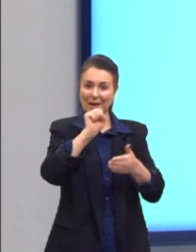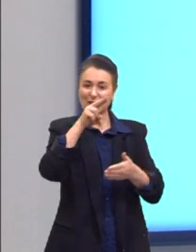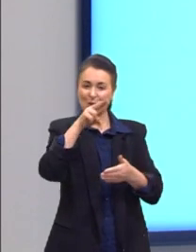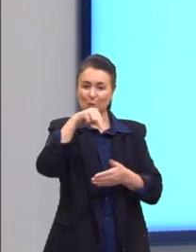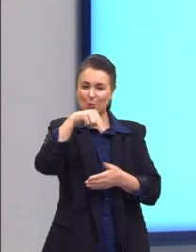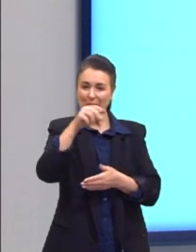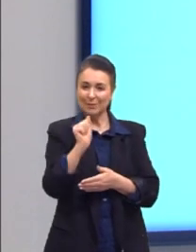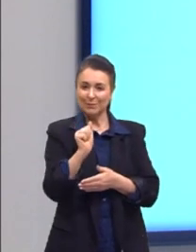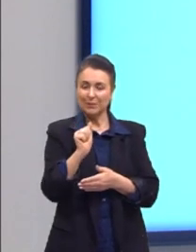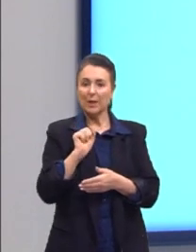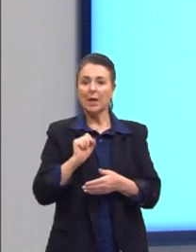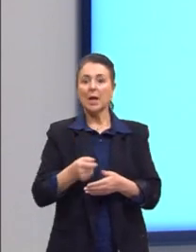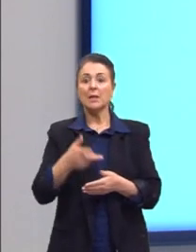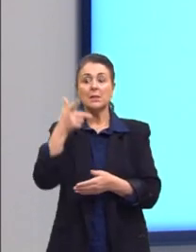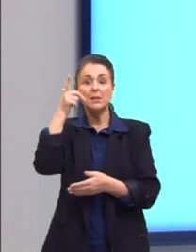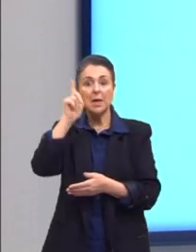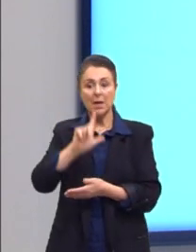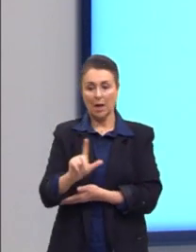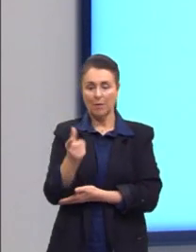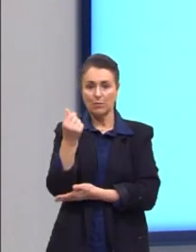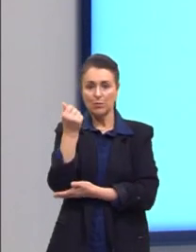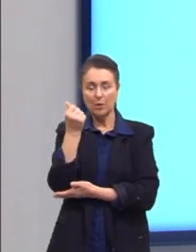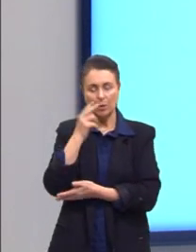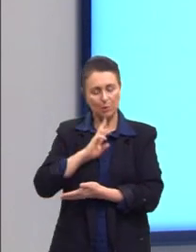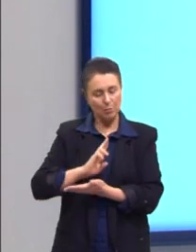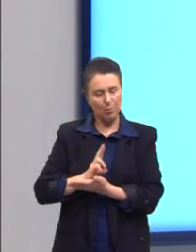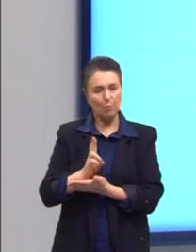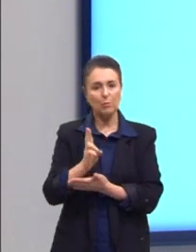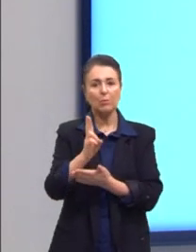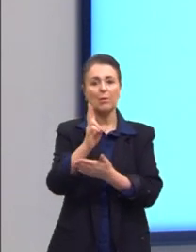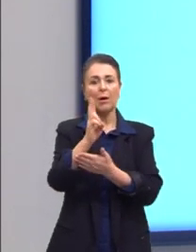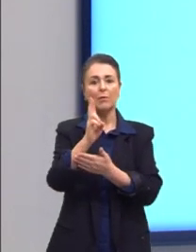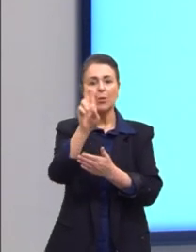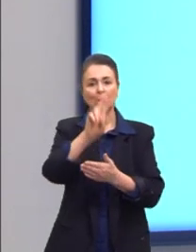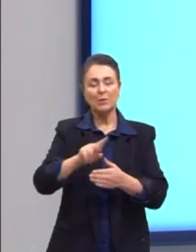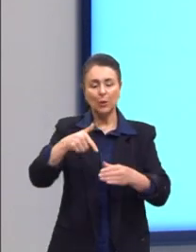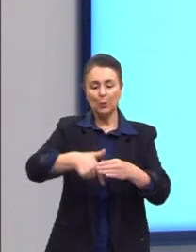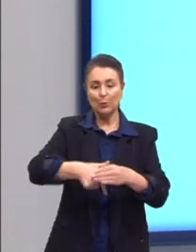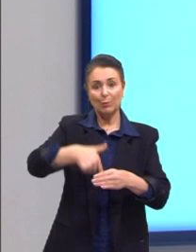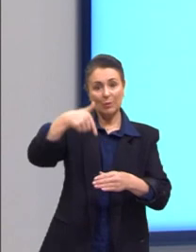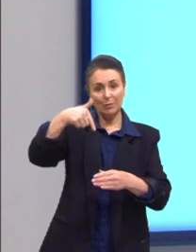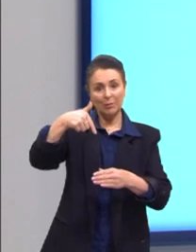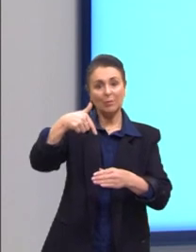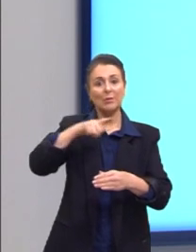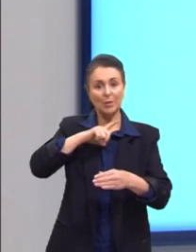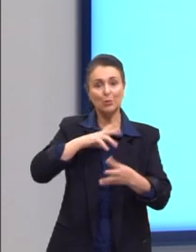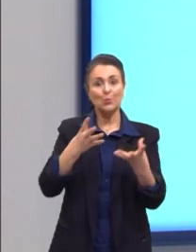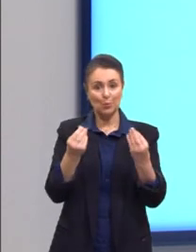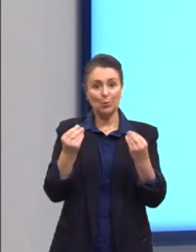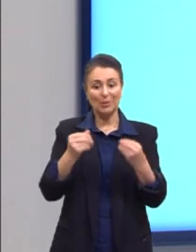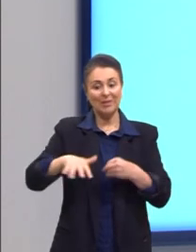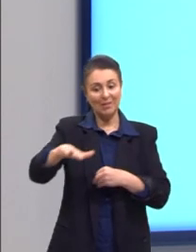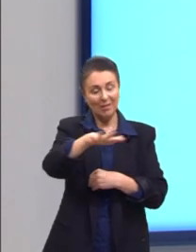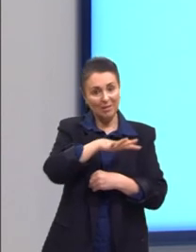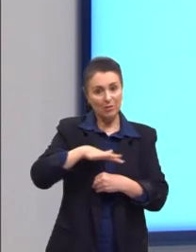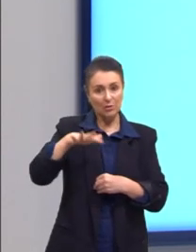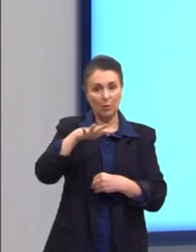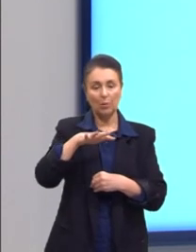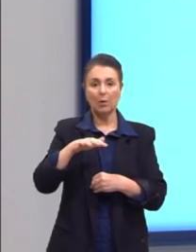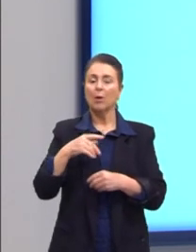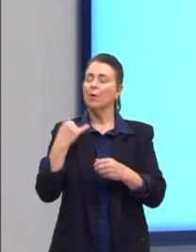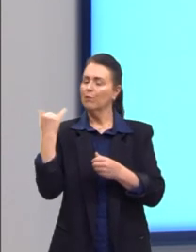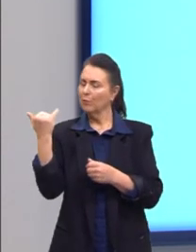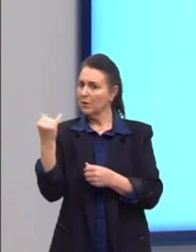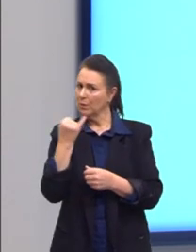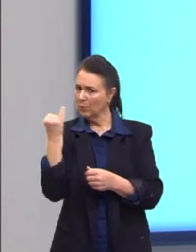vocês, ganhava dinheiro, se perpetuava através do petróleo caseiro. entre outras coisas. Foi fundamental,